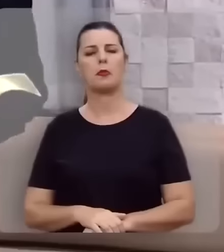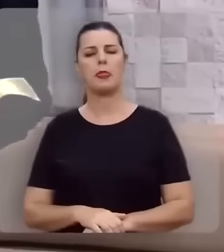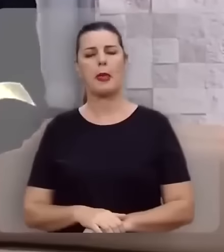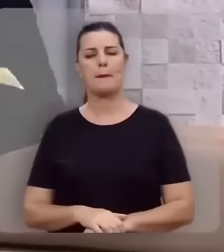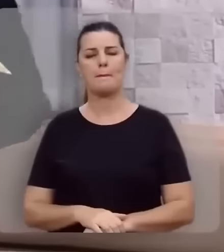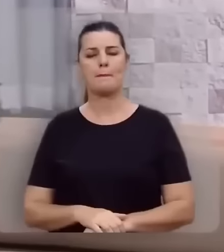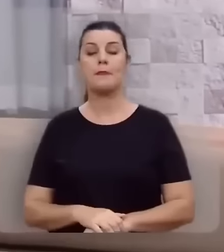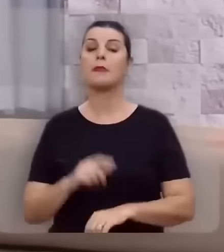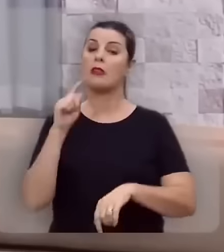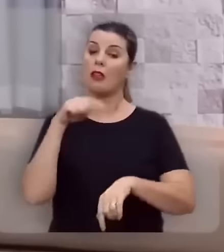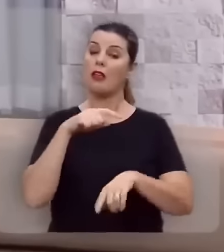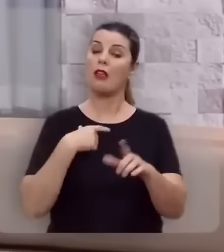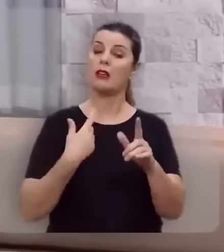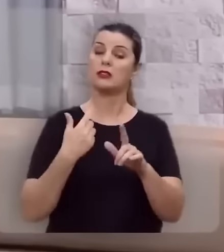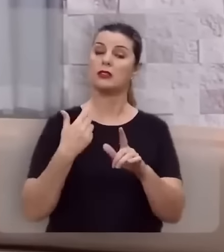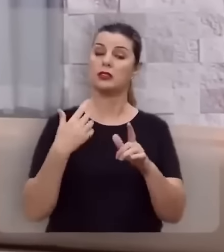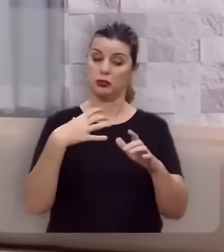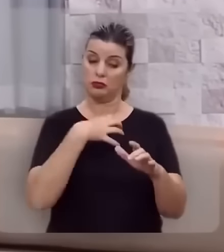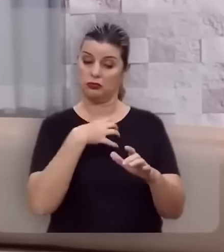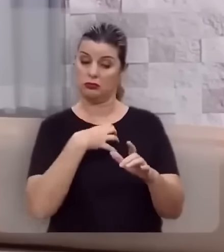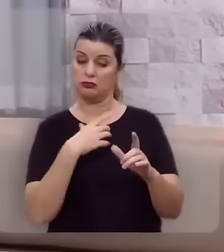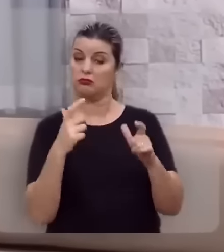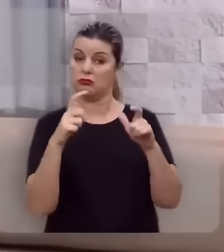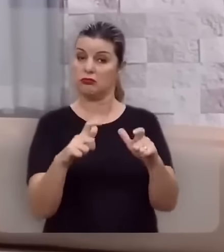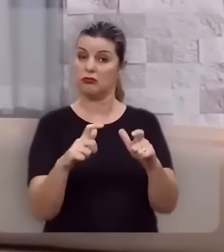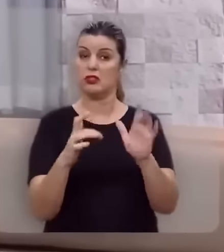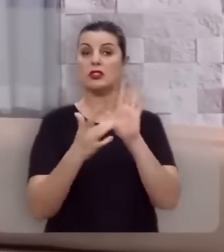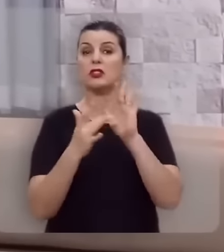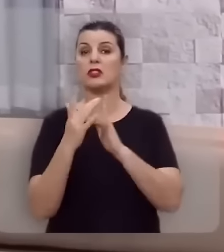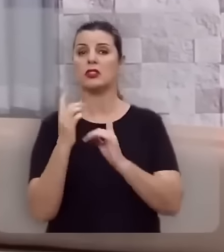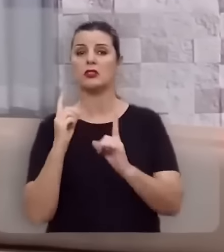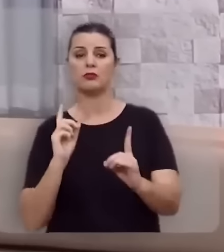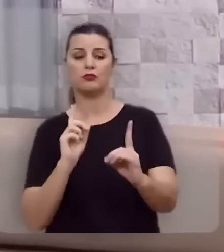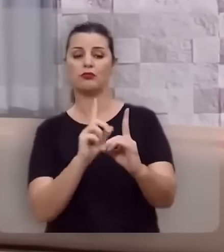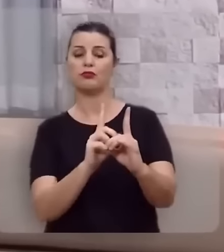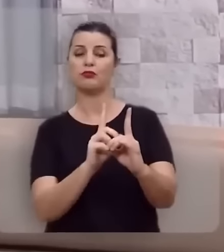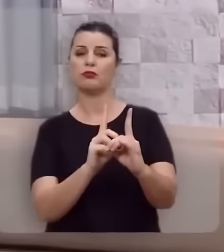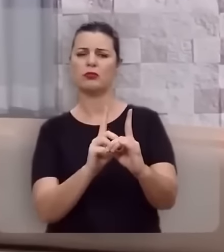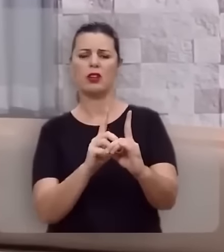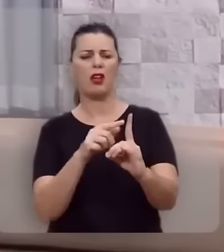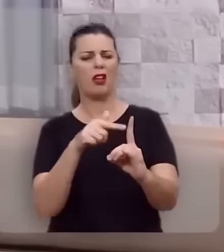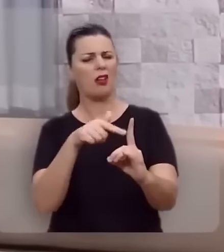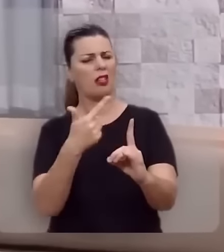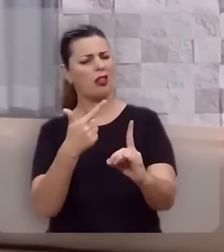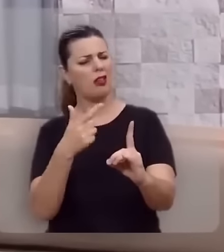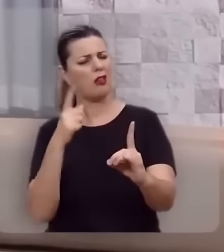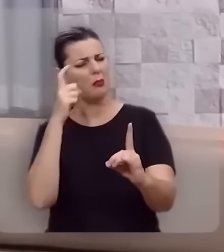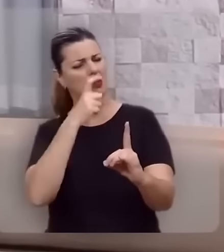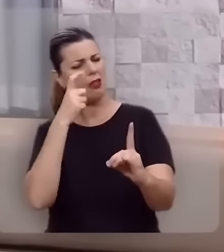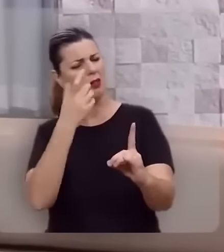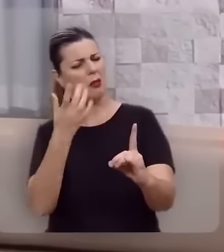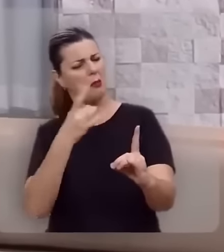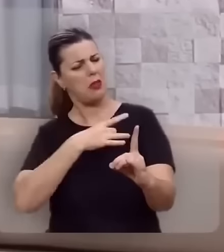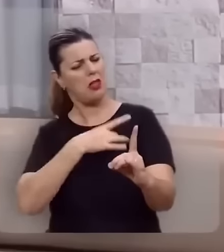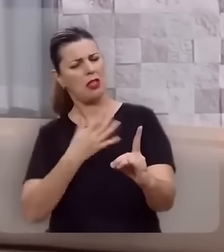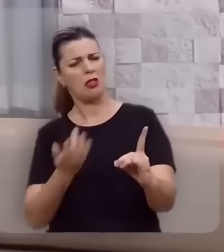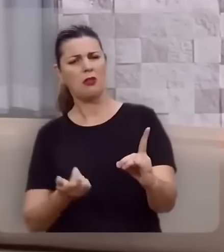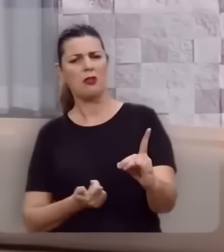E é nessa conjuntura que Jesus se dirige a eles dizendo, não se turbe o vosso coração.